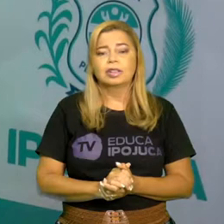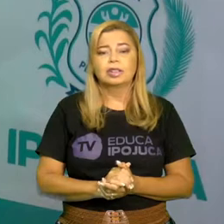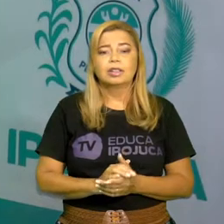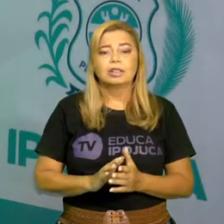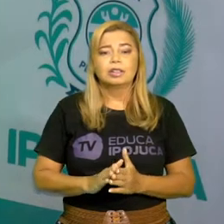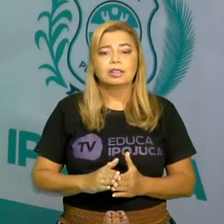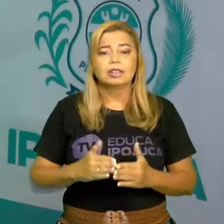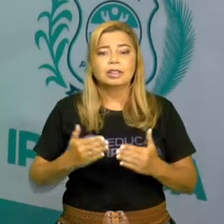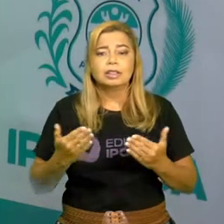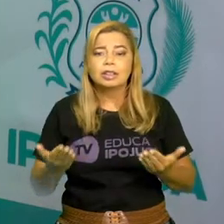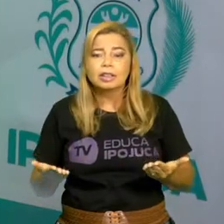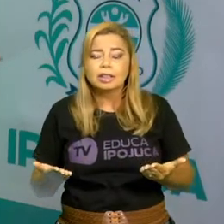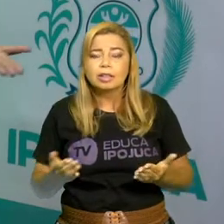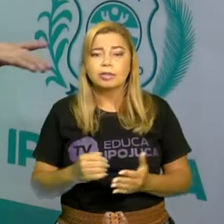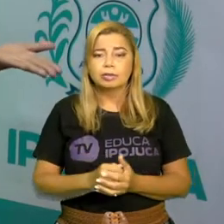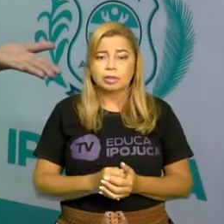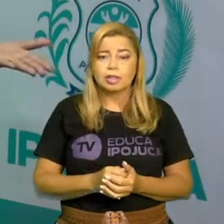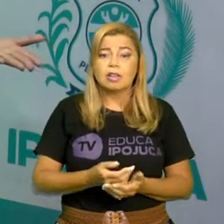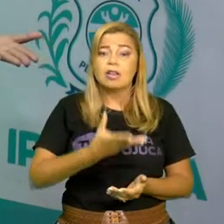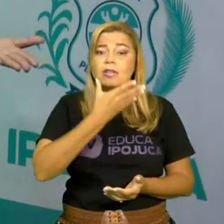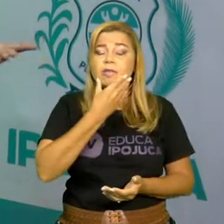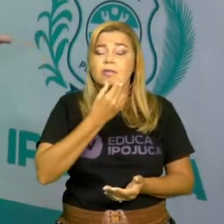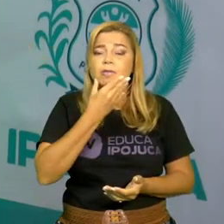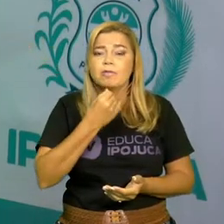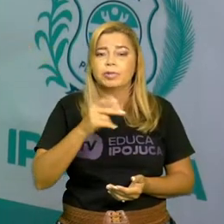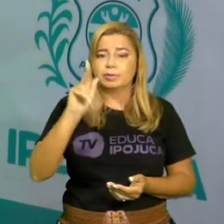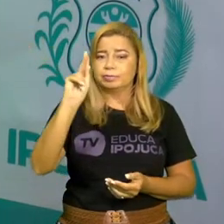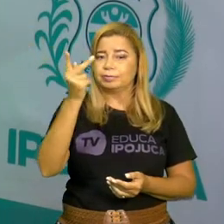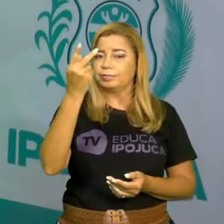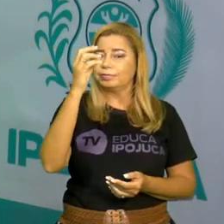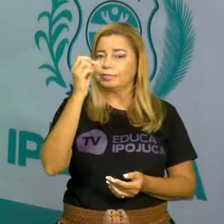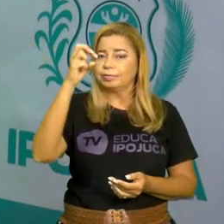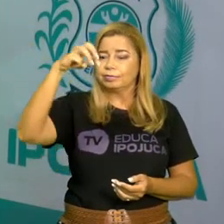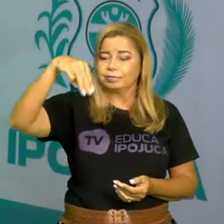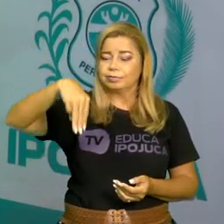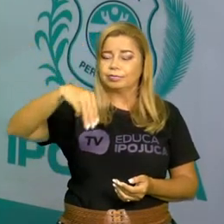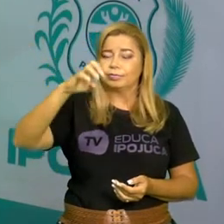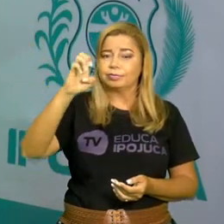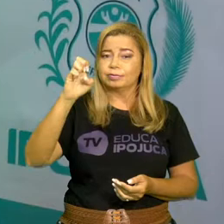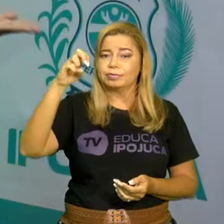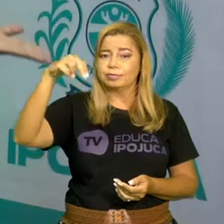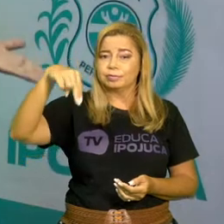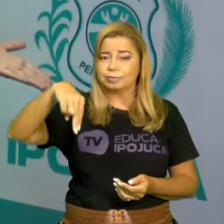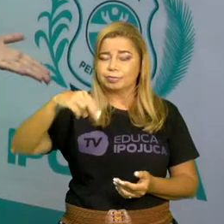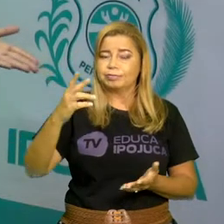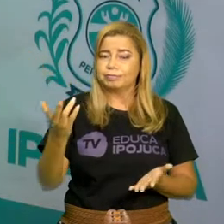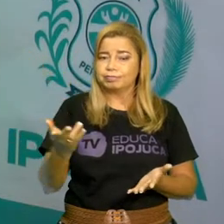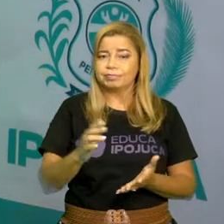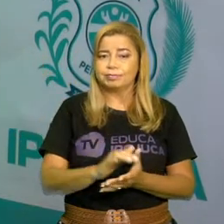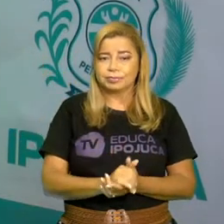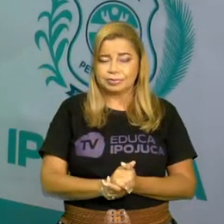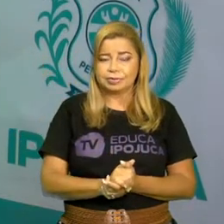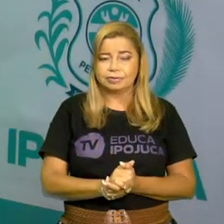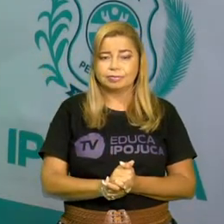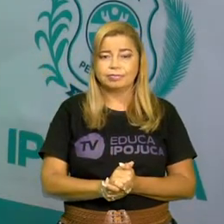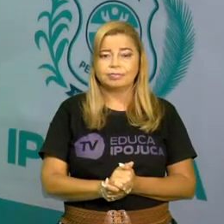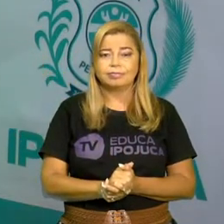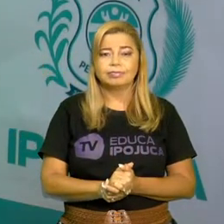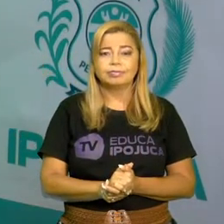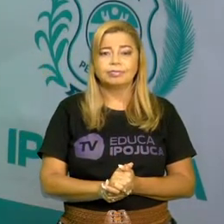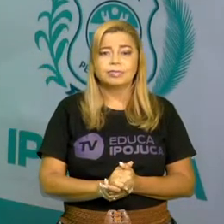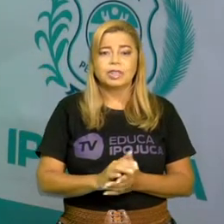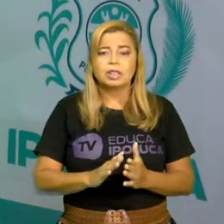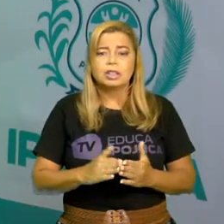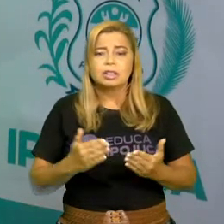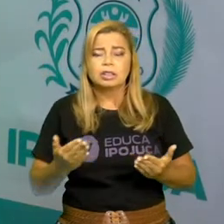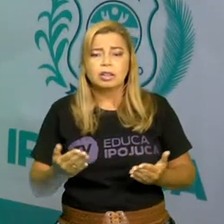de homem, ó, homem. Se você ainda estiver na fase de ser alfabetizado, você vai escrever com o O.